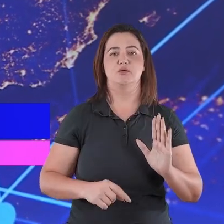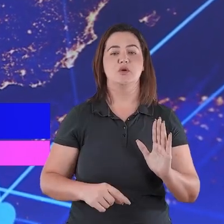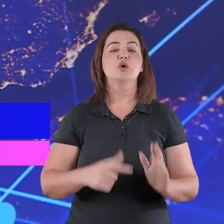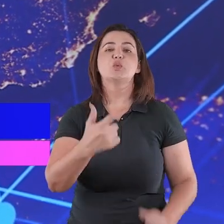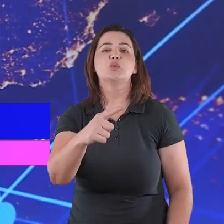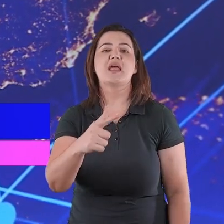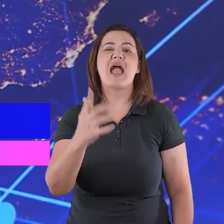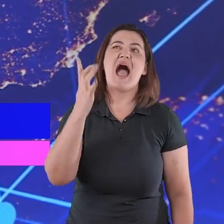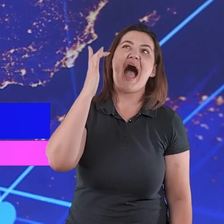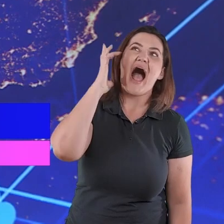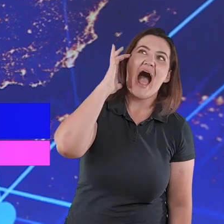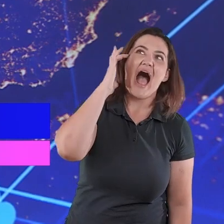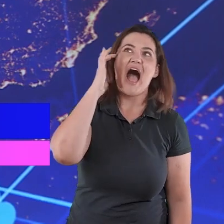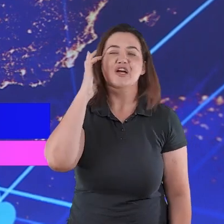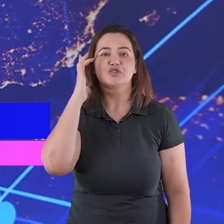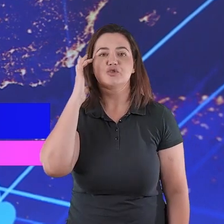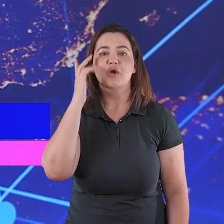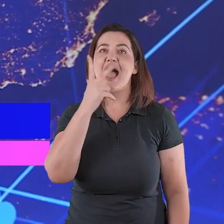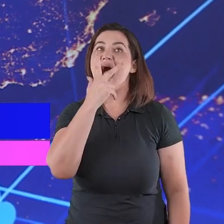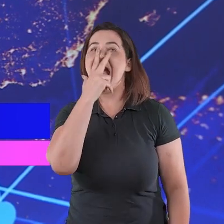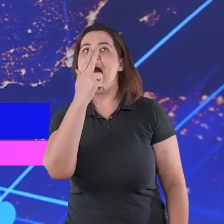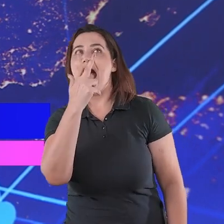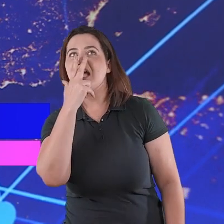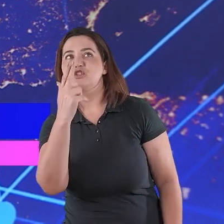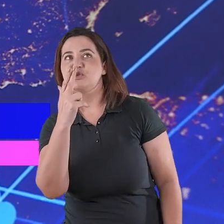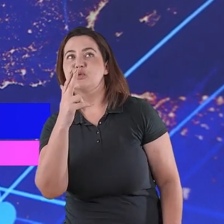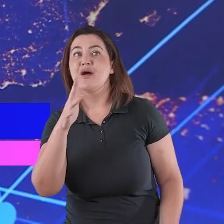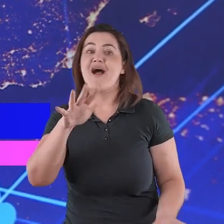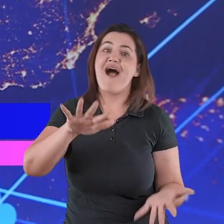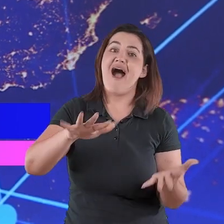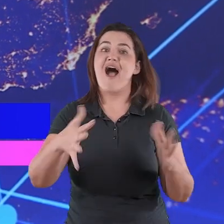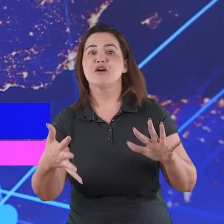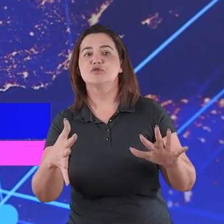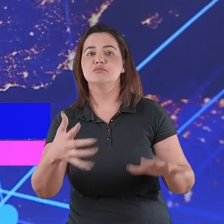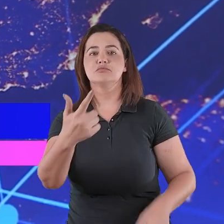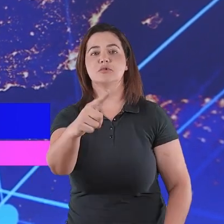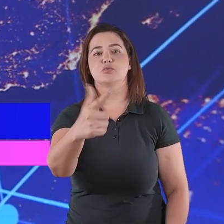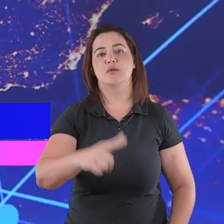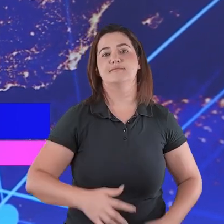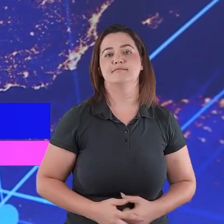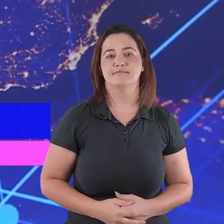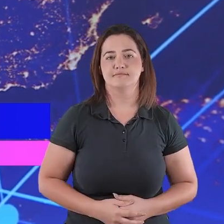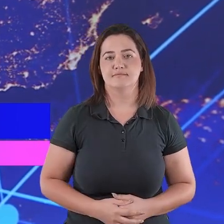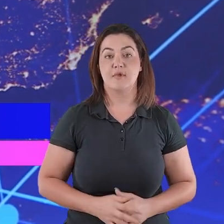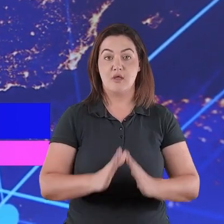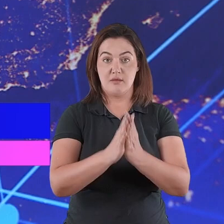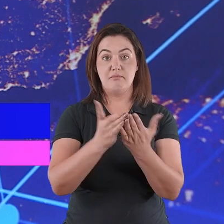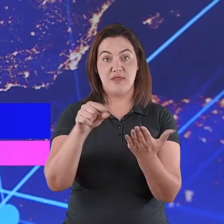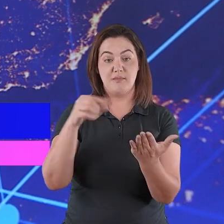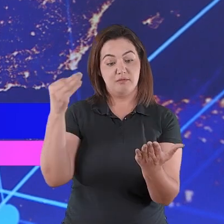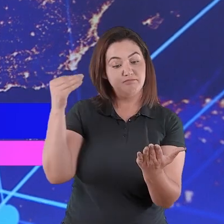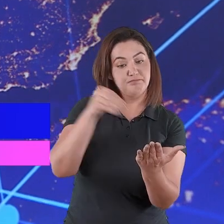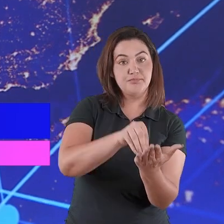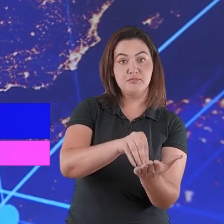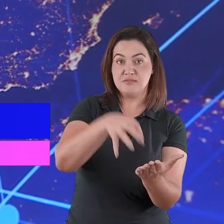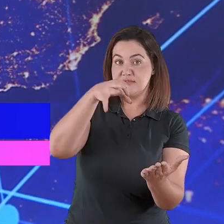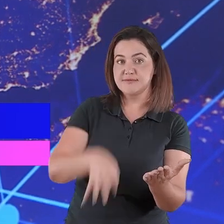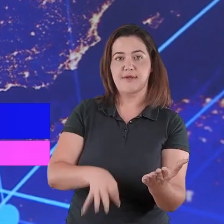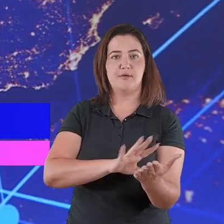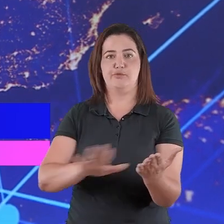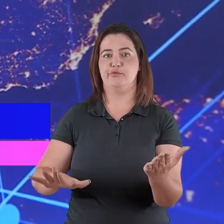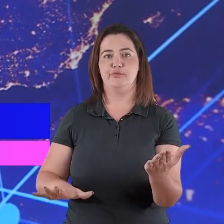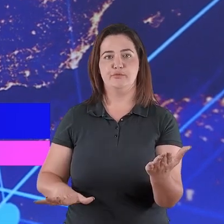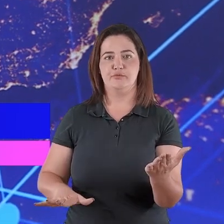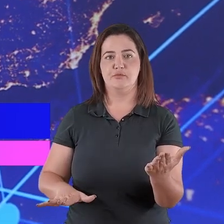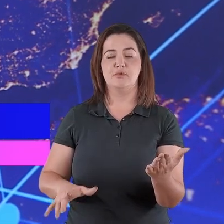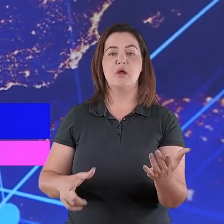opiniões, na profecia existe afirmação, a Bíblia diz exatamente o que é que vai ser,